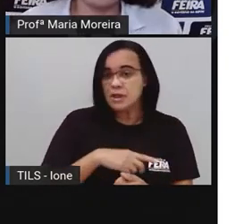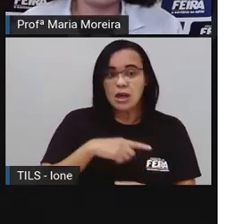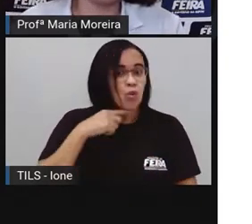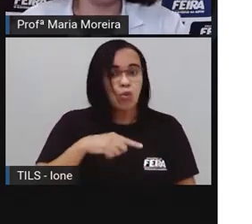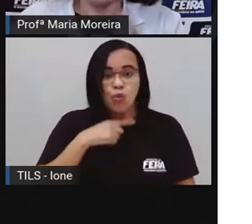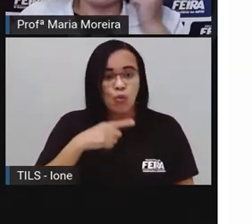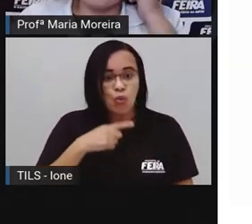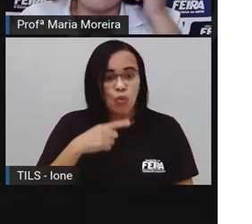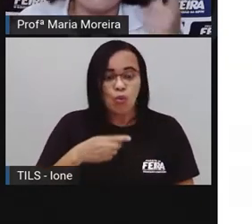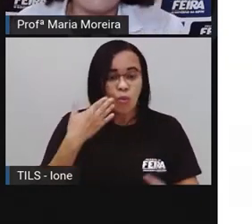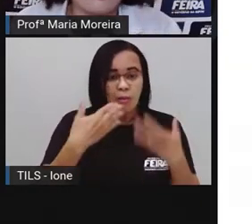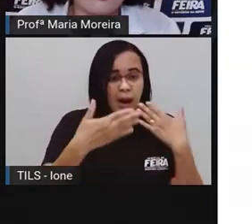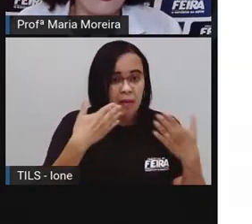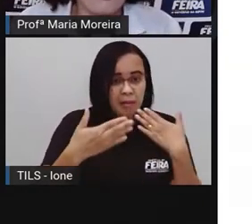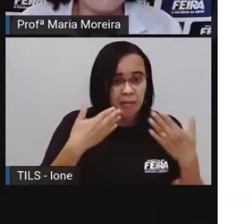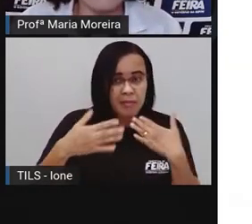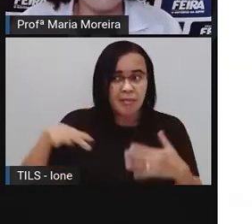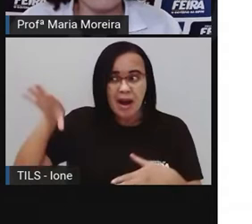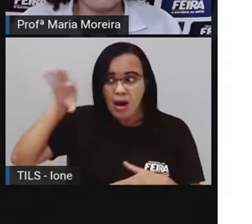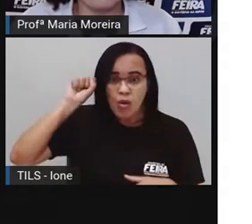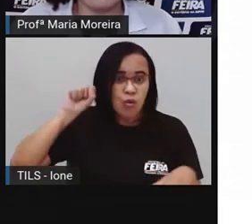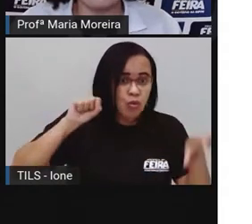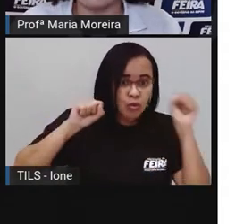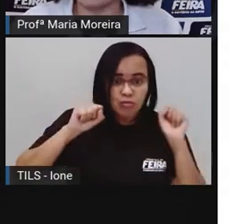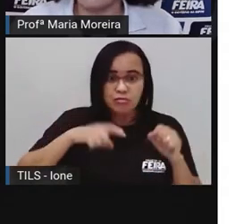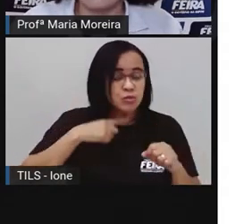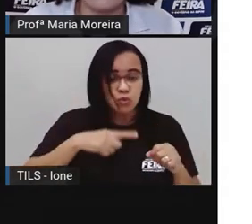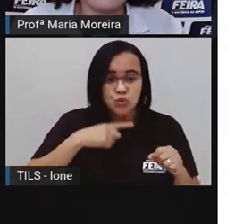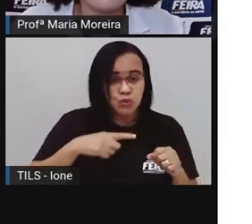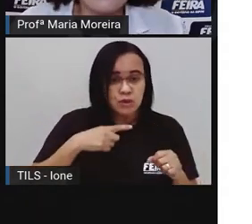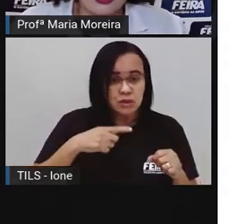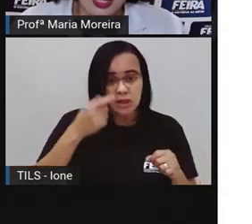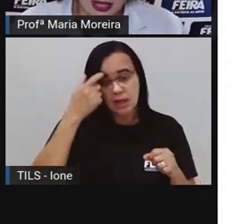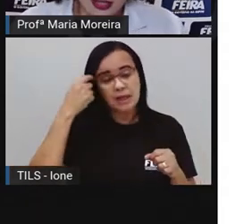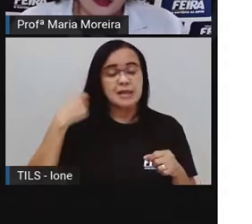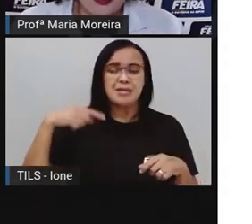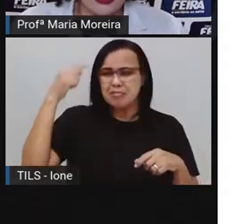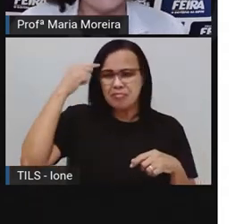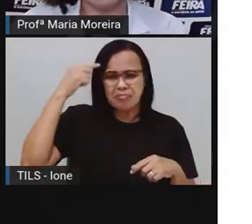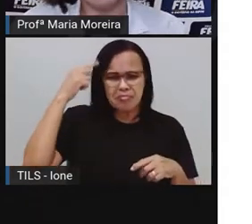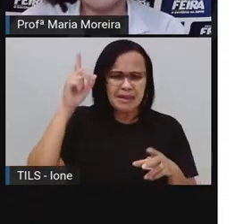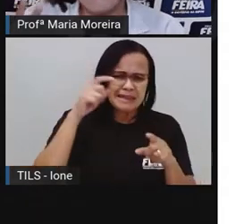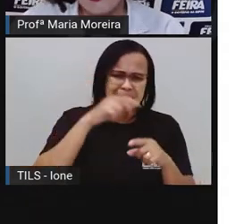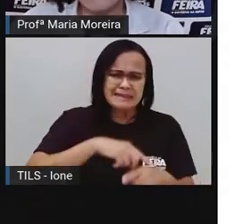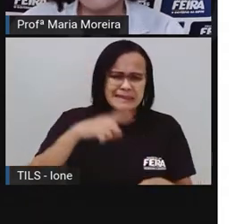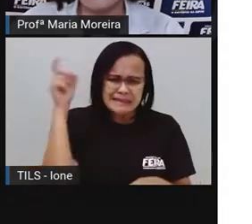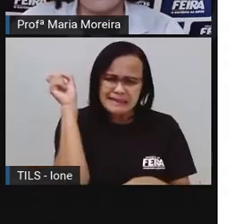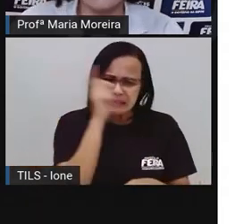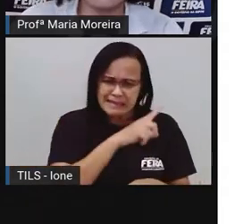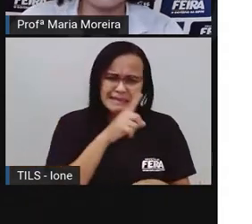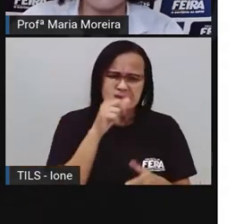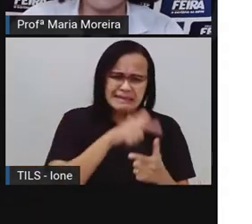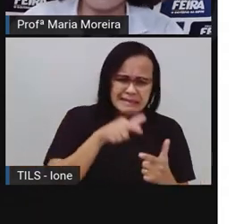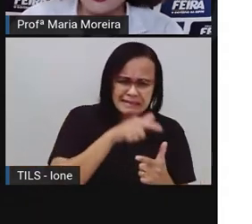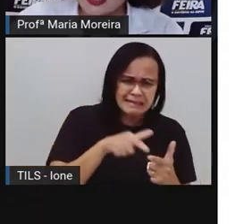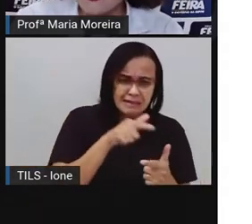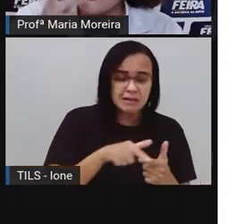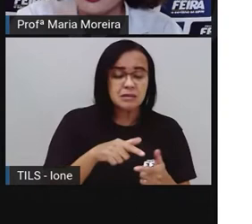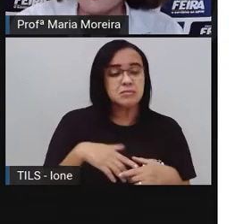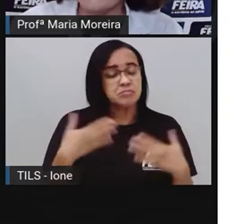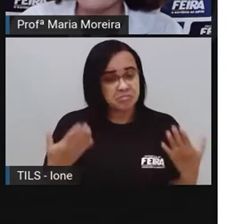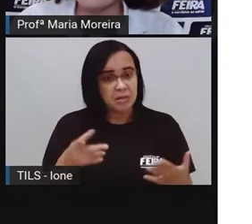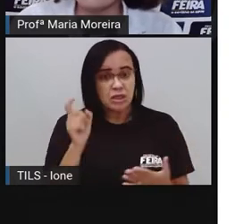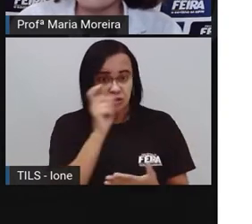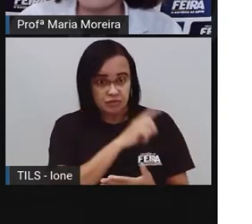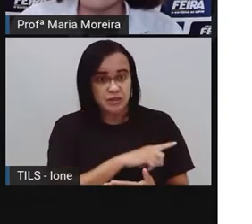ouvir o outro, o seu raciocínio começa a ficar comprometido, e aí já era. Então vamos continuar aqui a nossa aula, porque esse